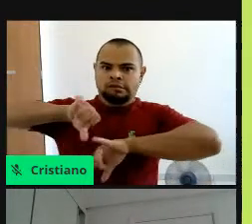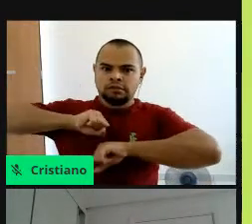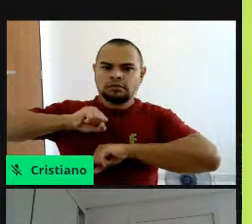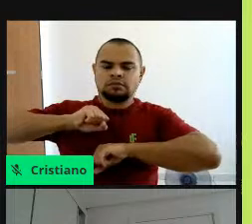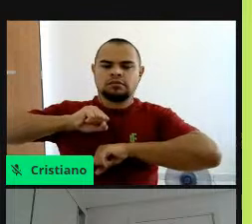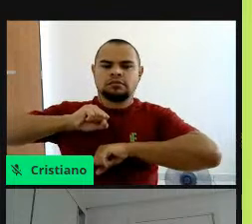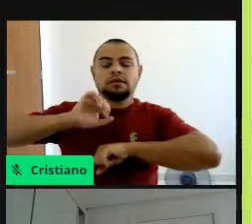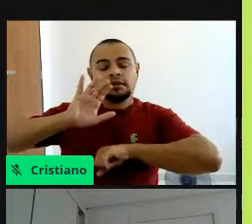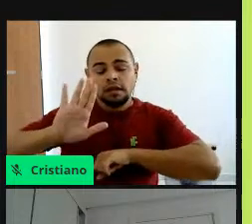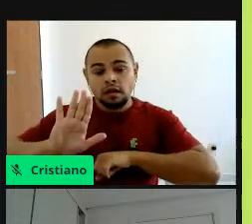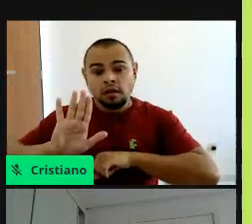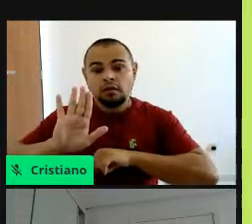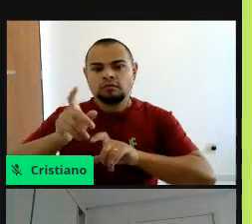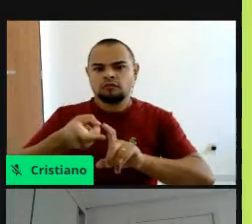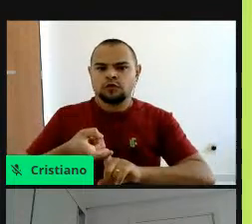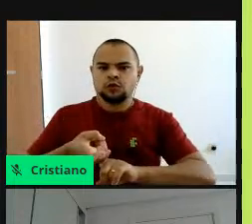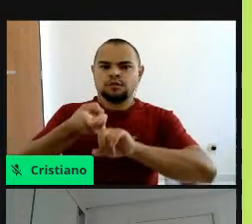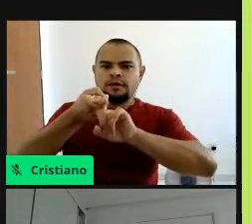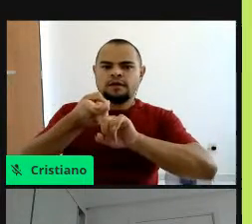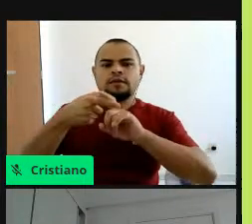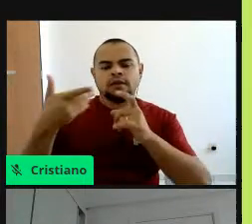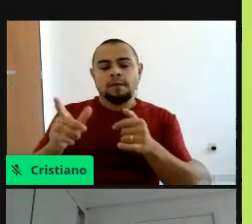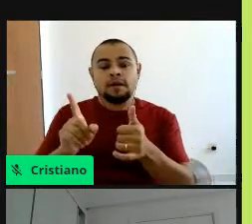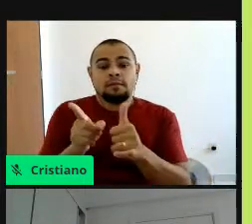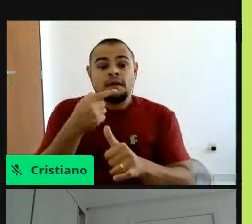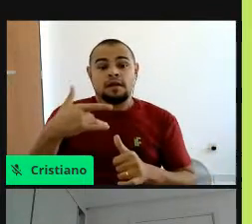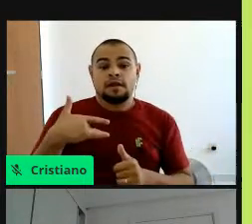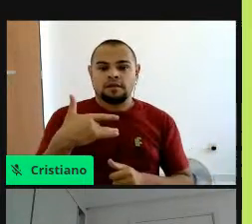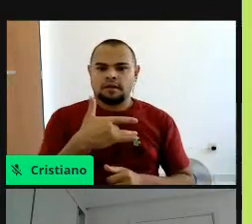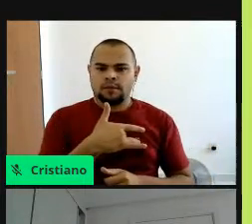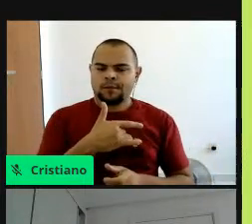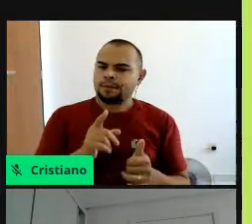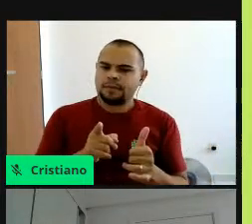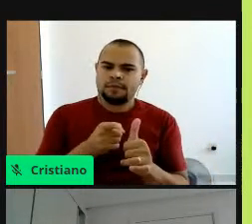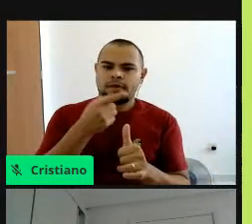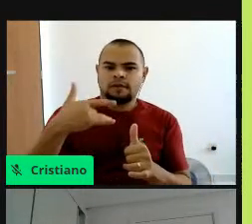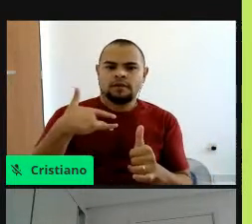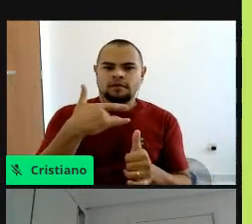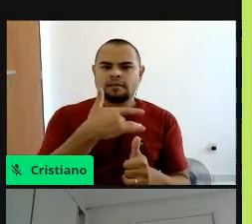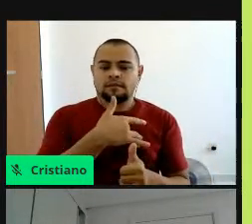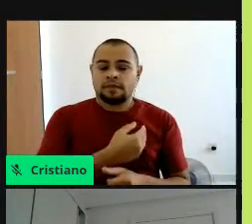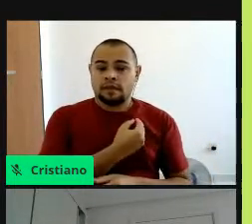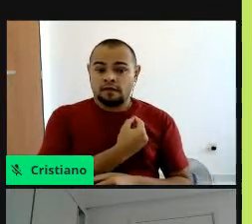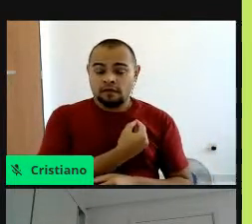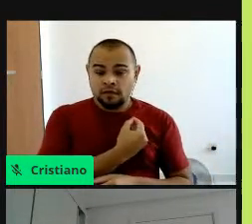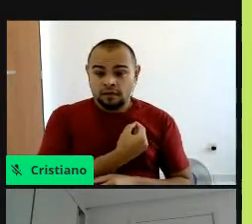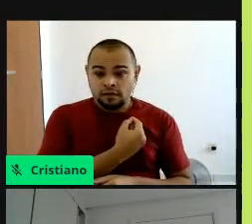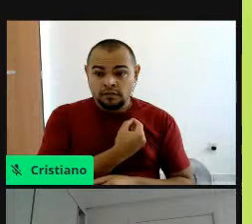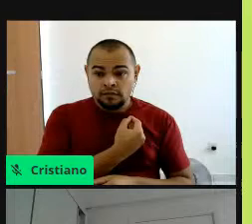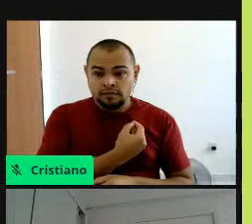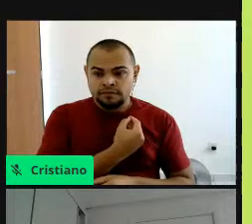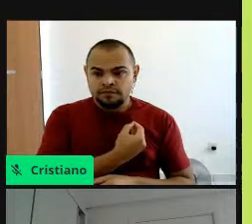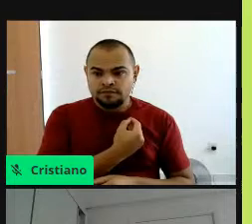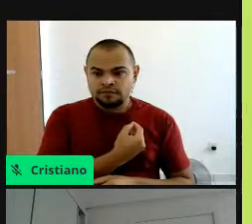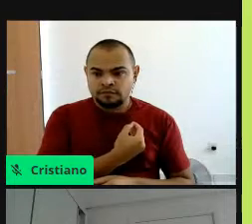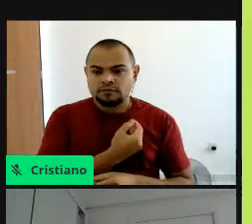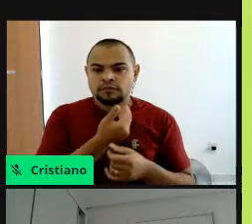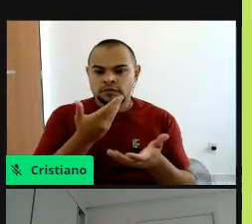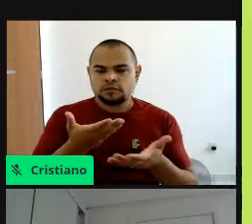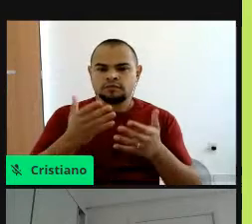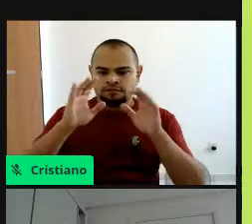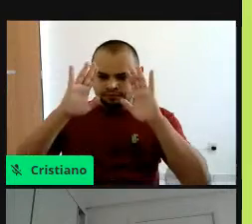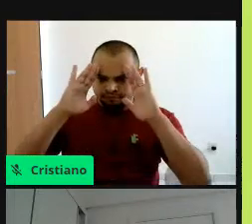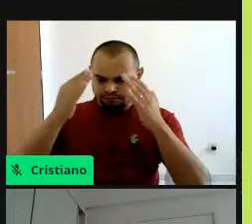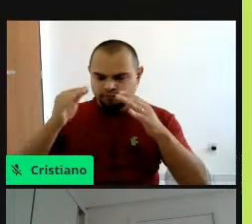por segurança, pela saúde, a saúde está em primeiro lugar, né, a vida, então, tudo isso foi levado em consideração.